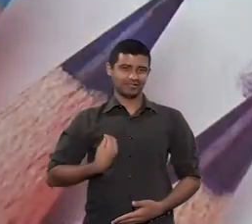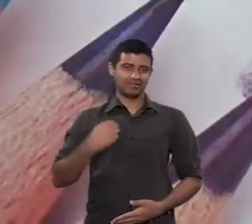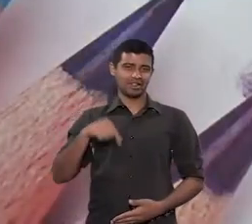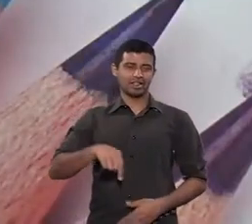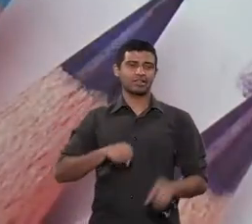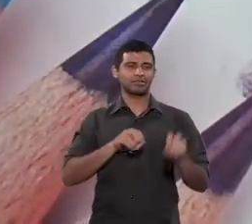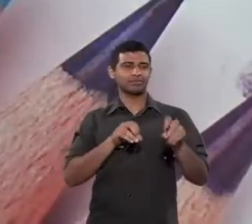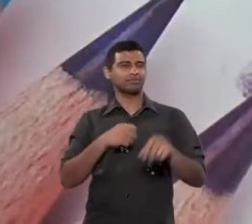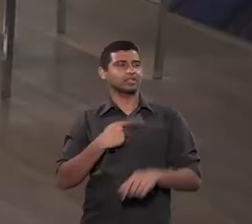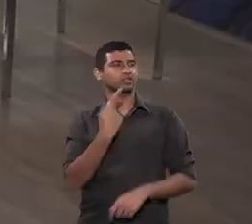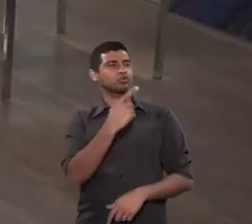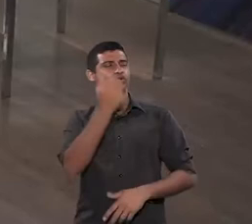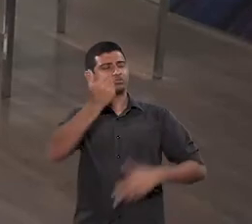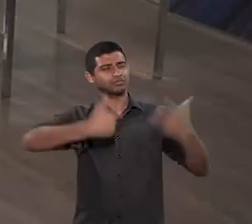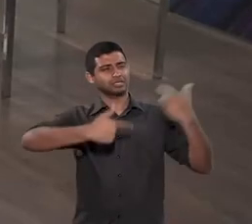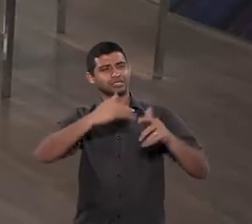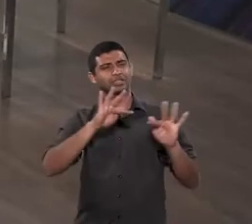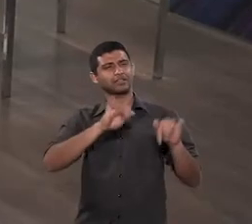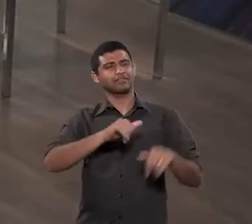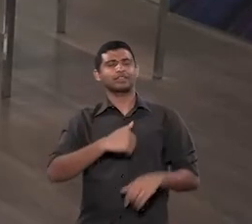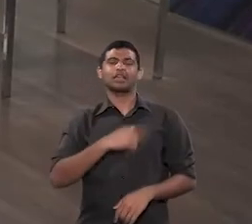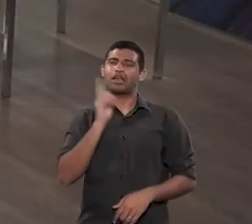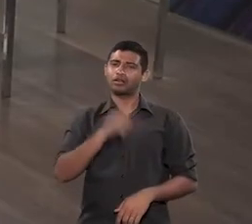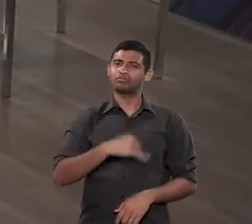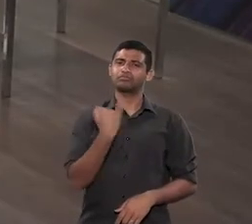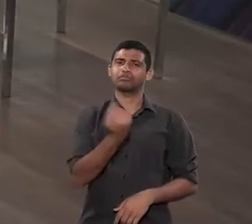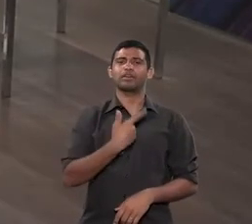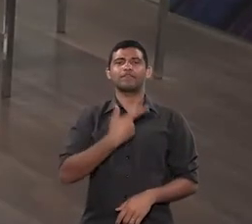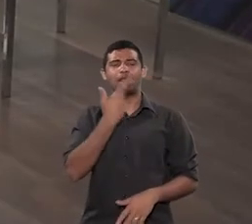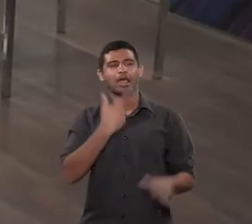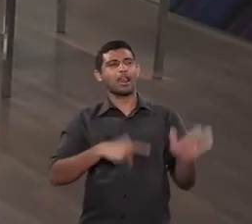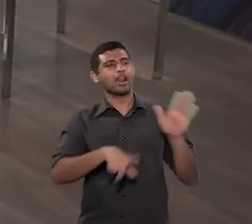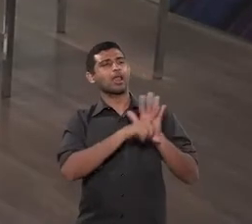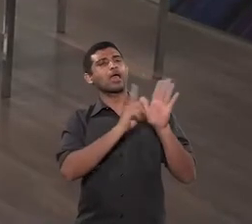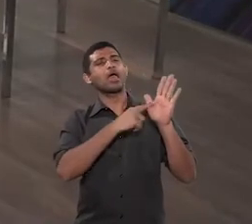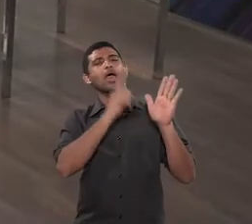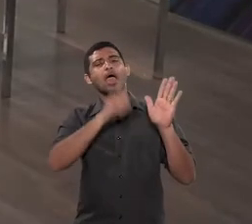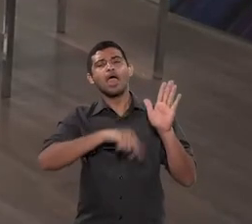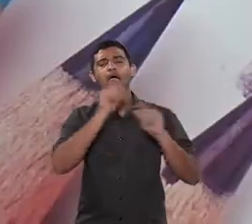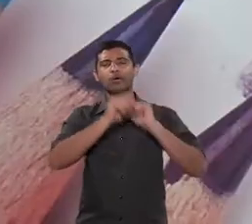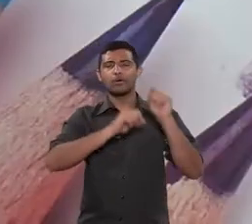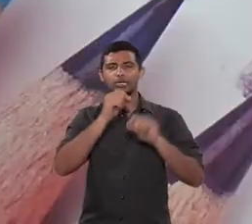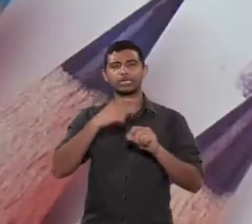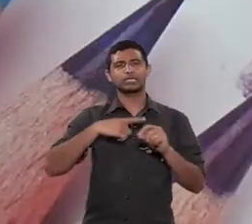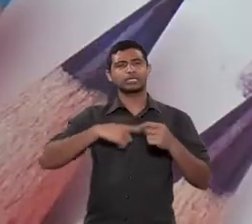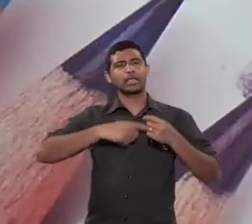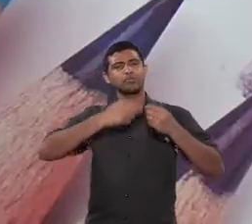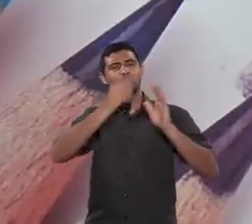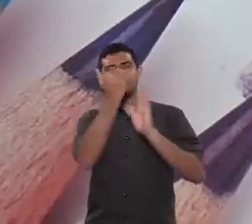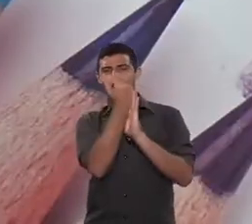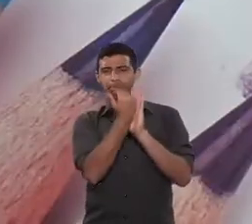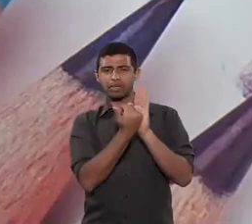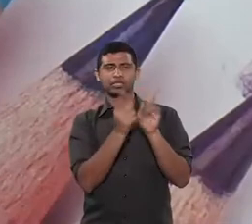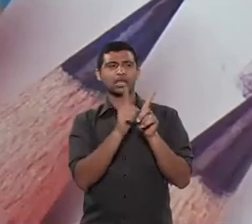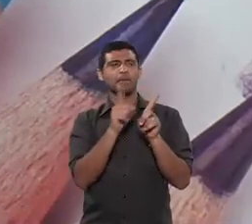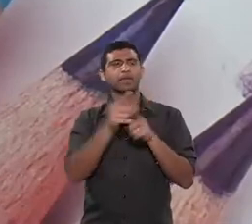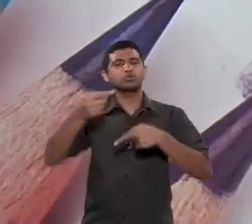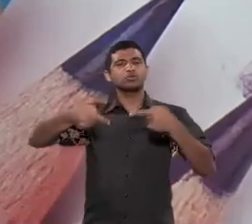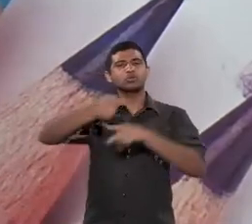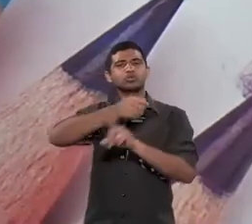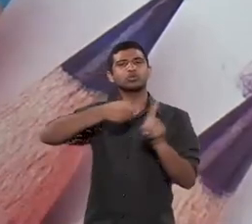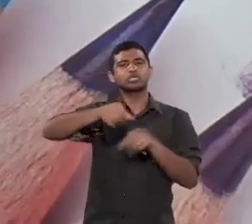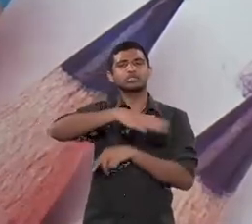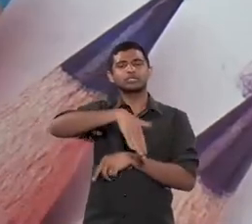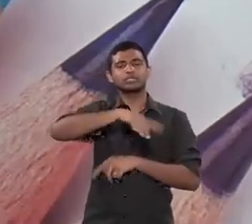participação de vocês acho que essa sua explicação aí no final a gente falar o que é legal vamos discutir o que é vamos discutir as implicações vamos discutir também em